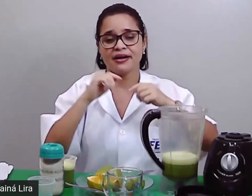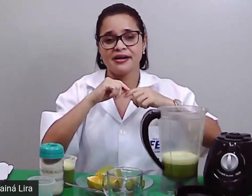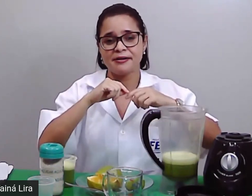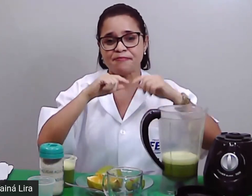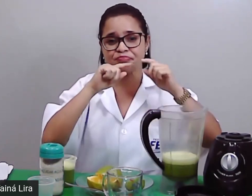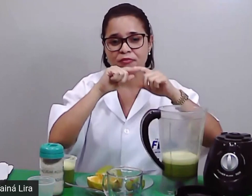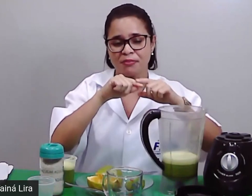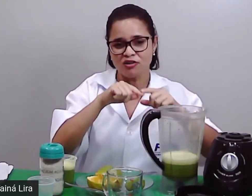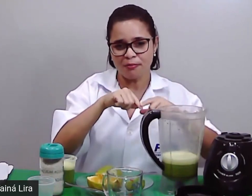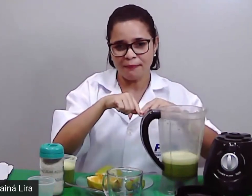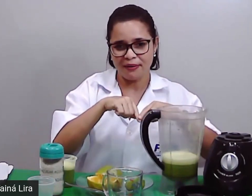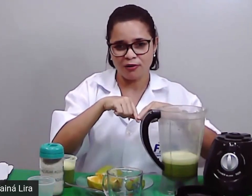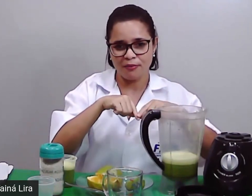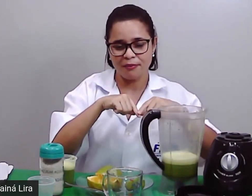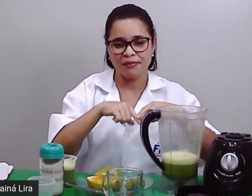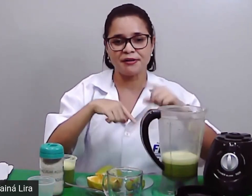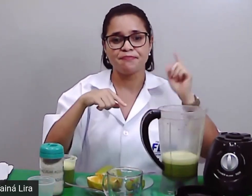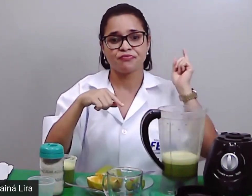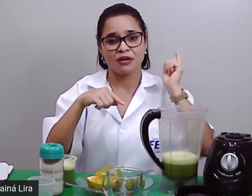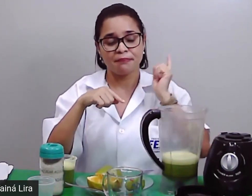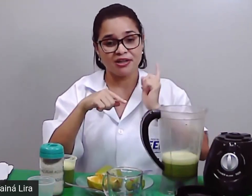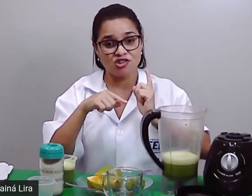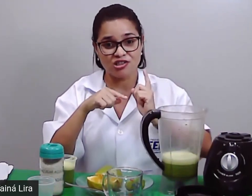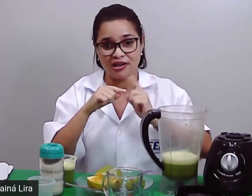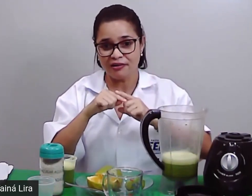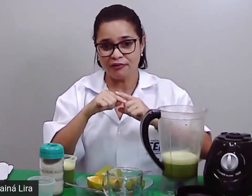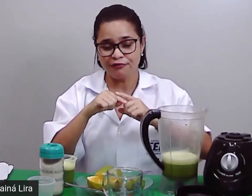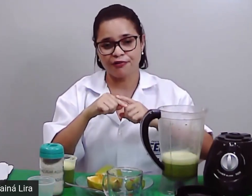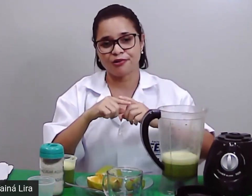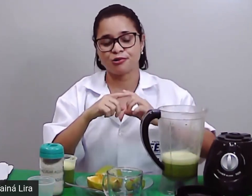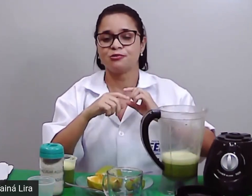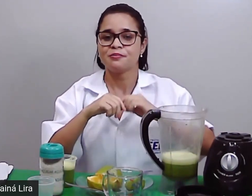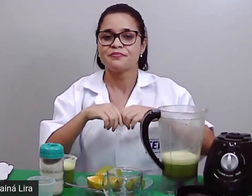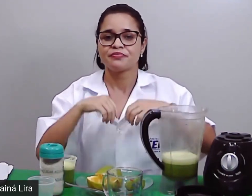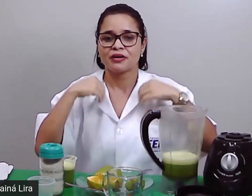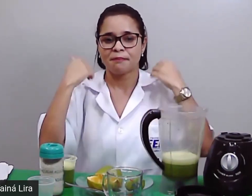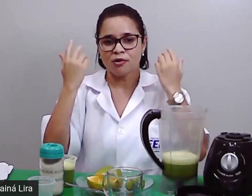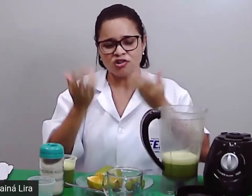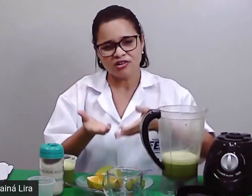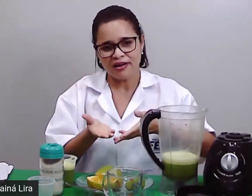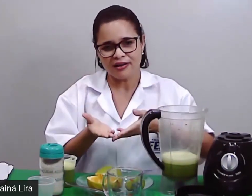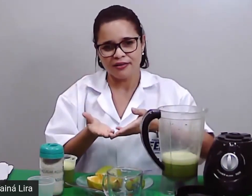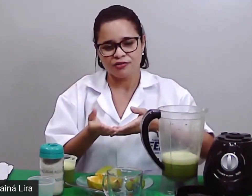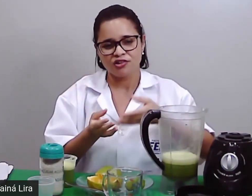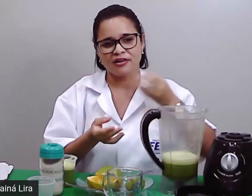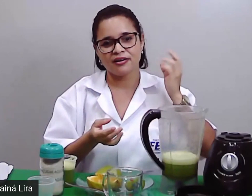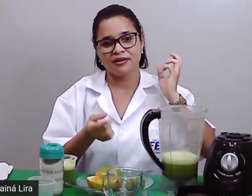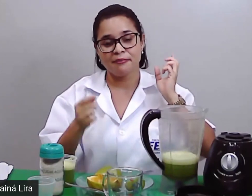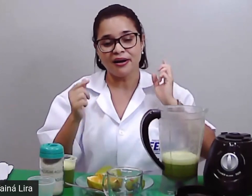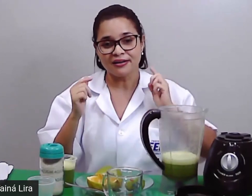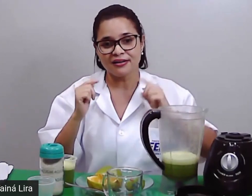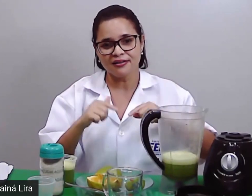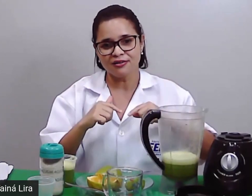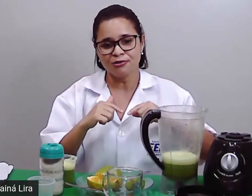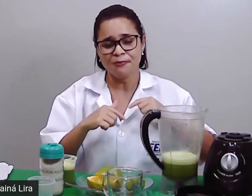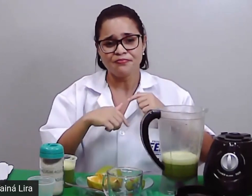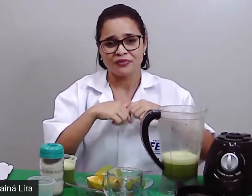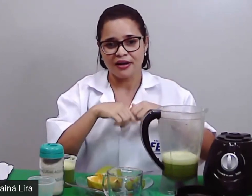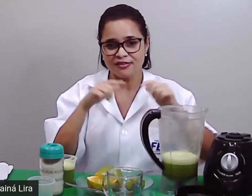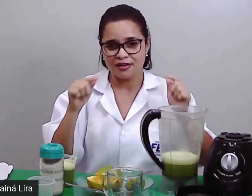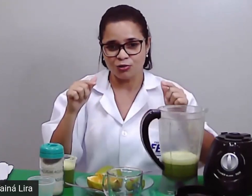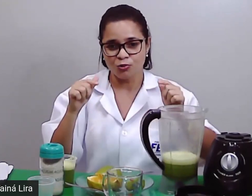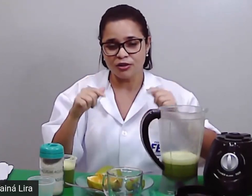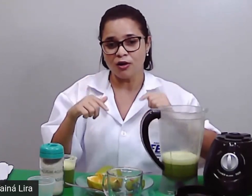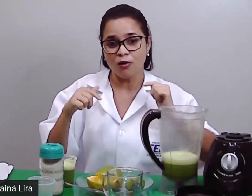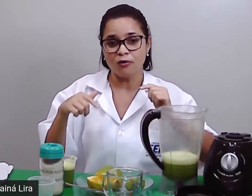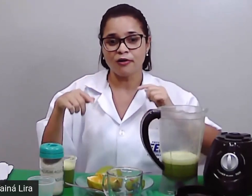É, pega o papai lá no mundo, pra tirar uma foto, postar lá no Instagram, marcando